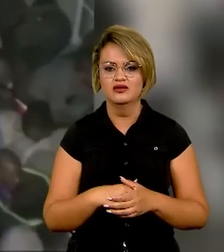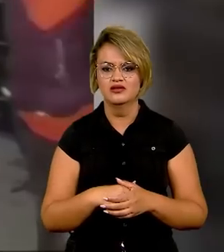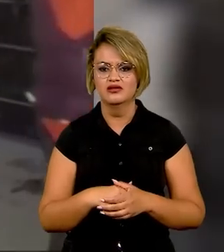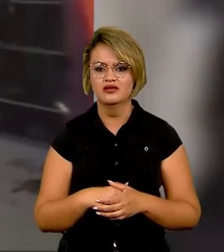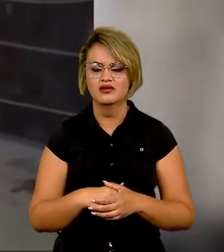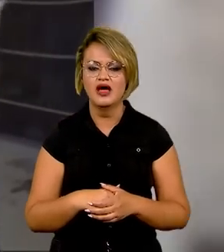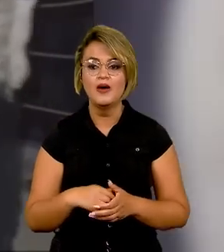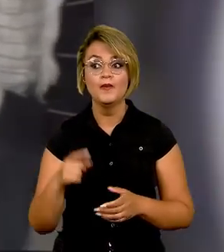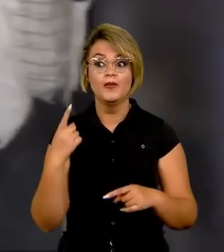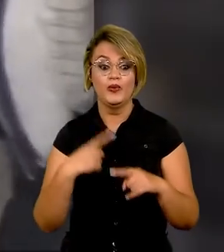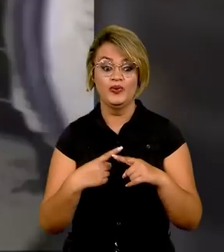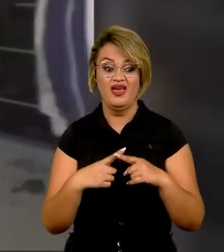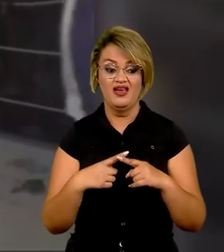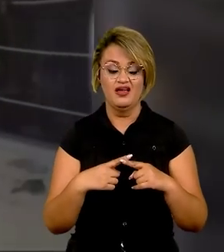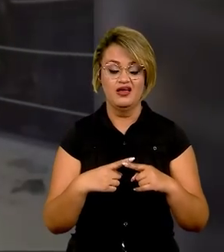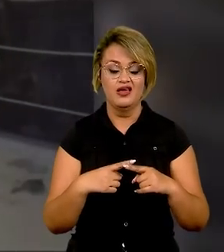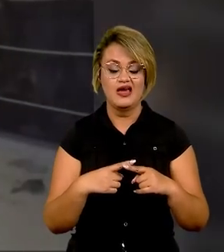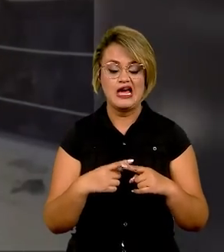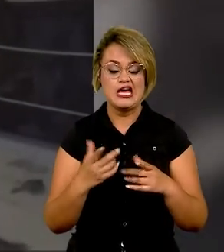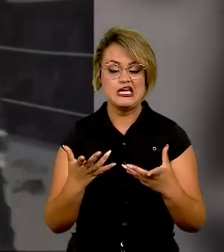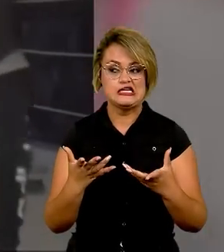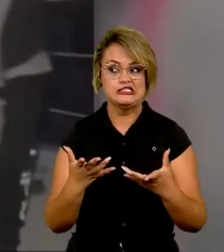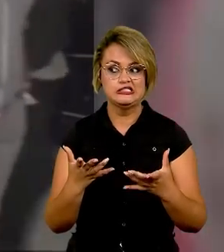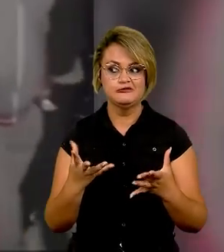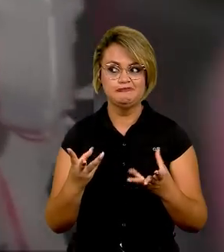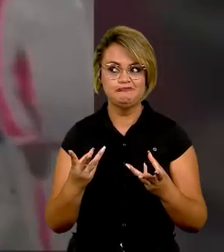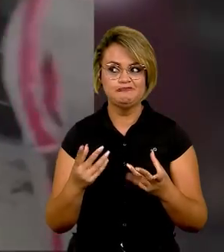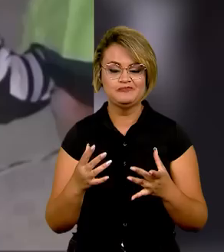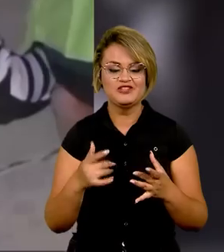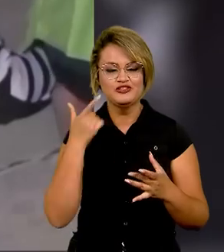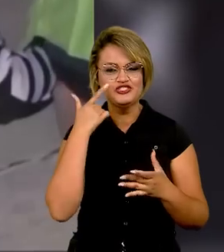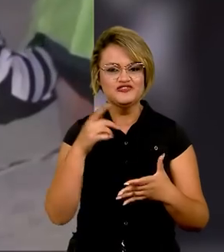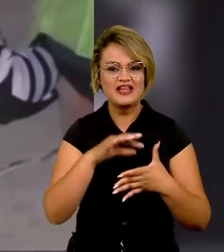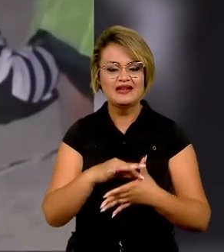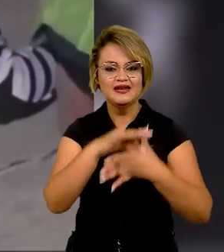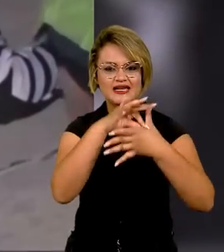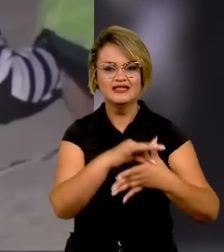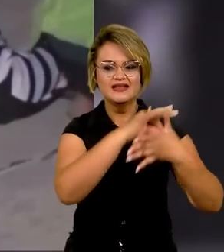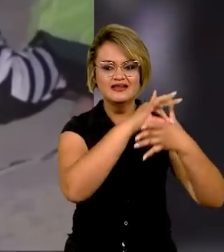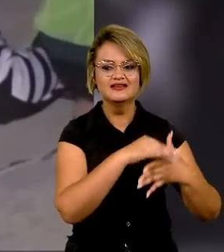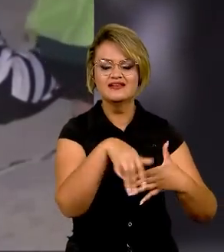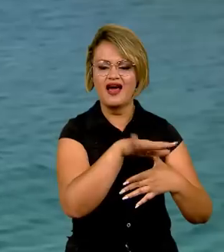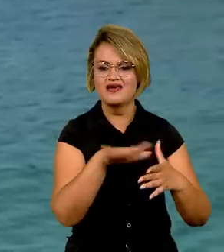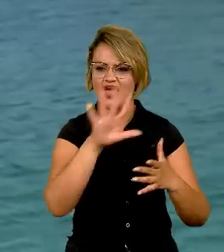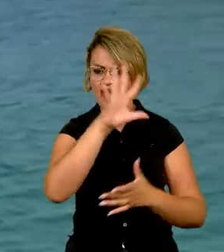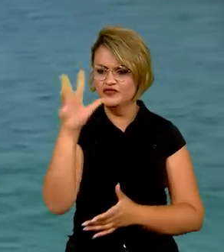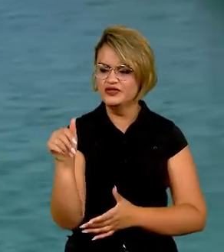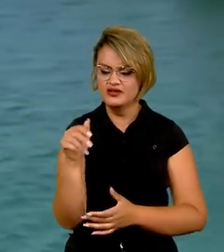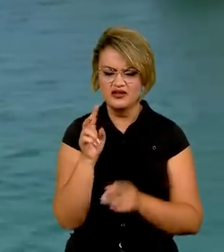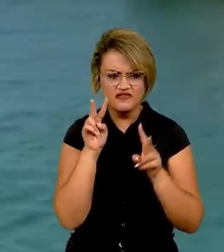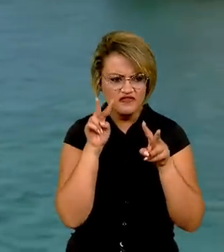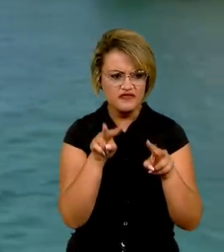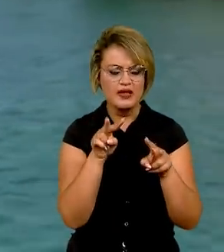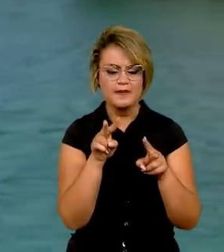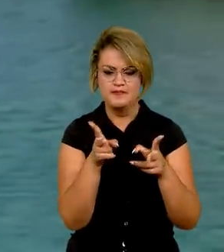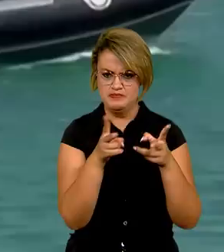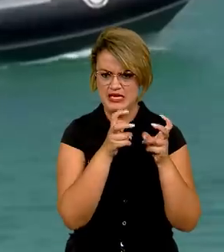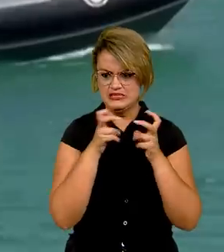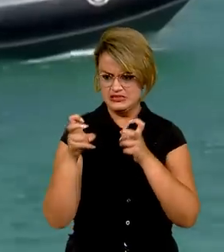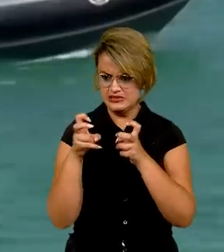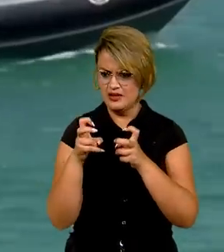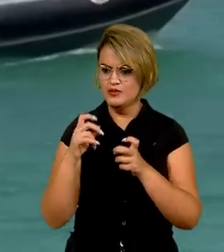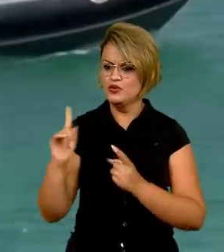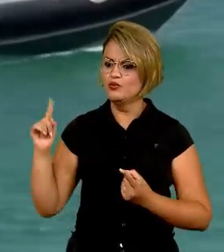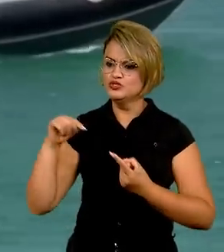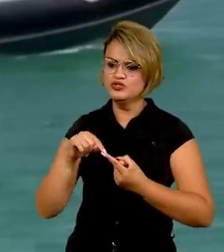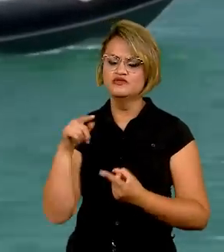a partir do momento em que as lideranças africanas perceberem que a sua